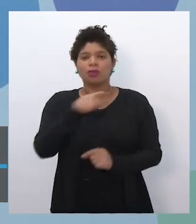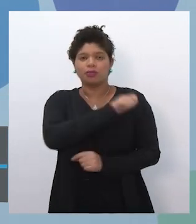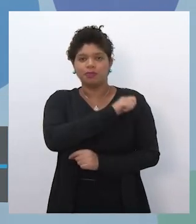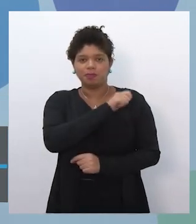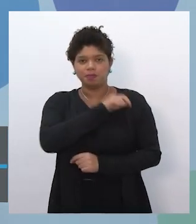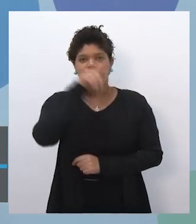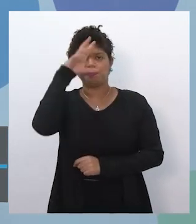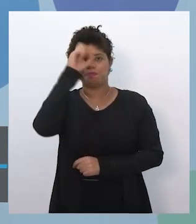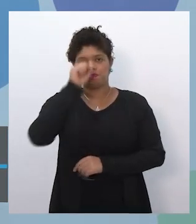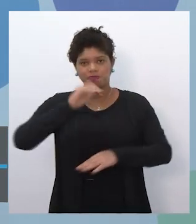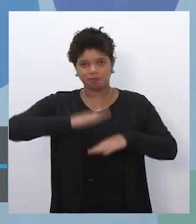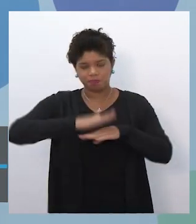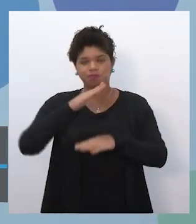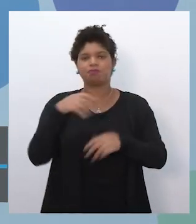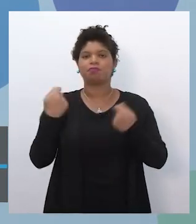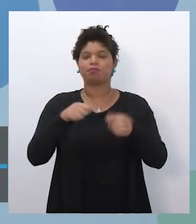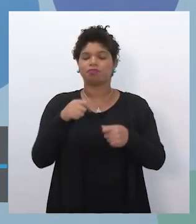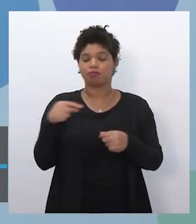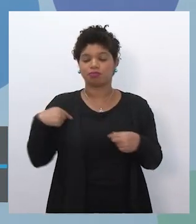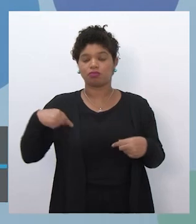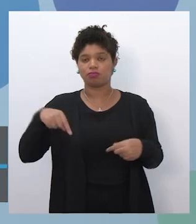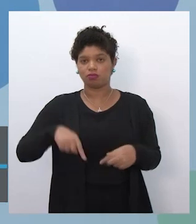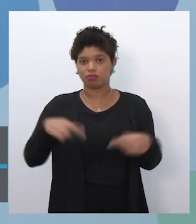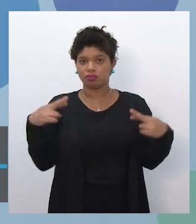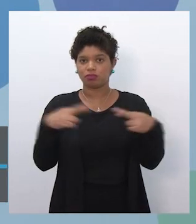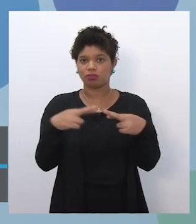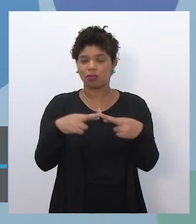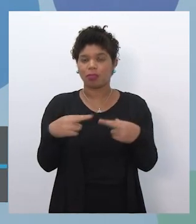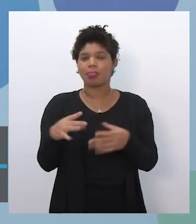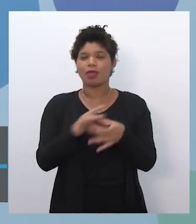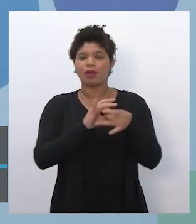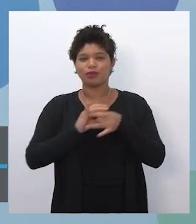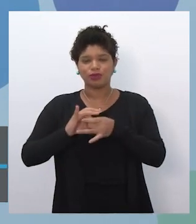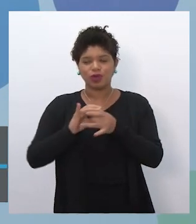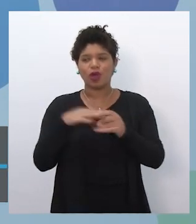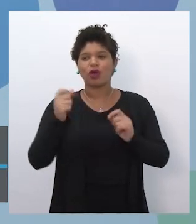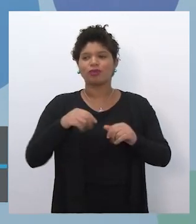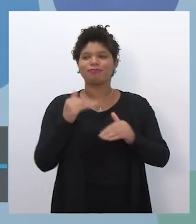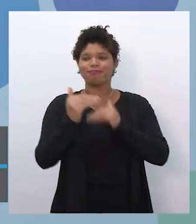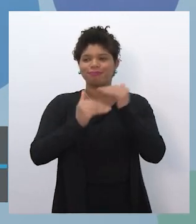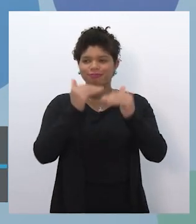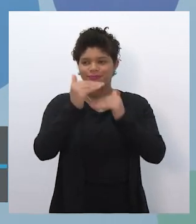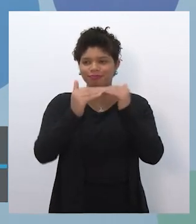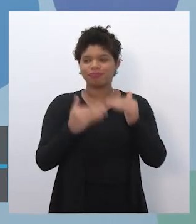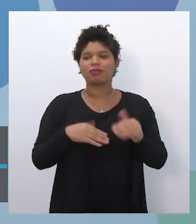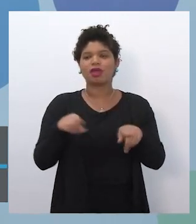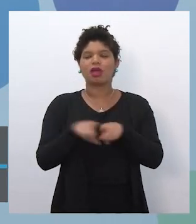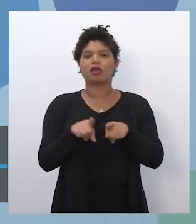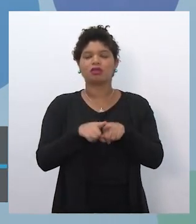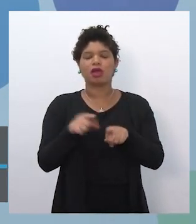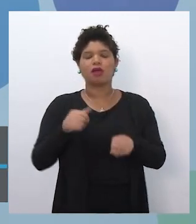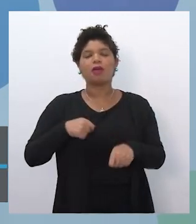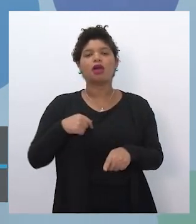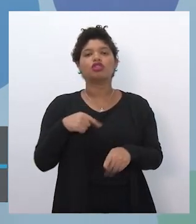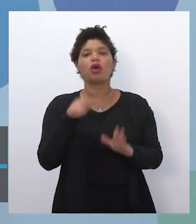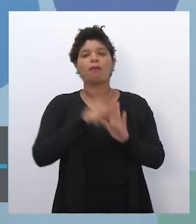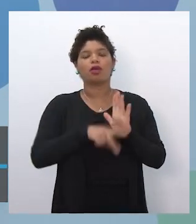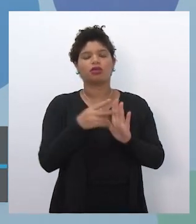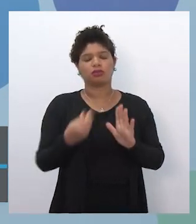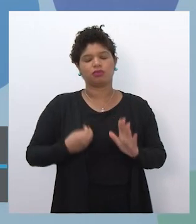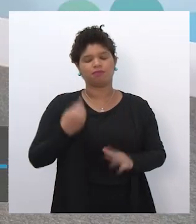mantenham o vínculo com a nossa rede e também possam avançar rumo ao desenvolvimento dos seus projetos de vida.